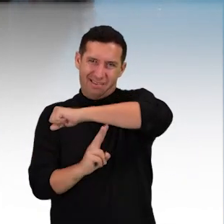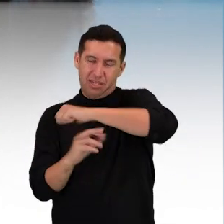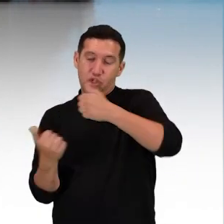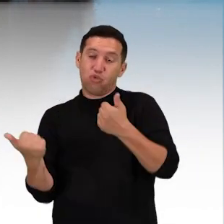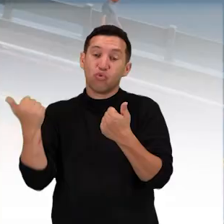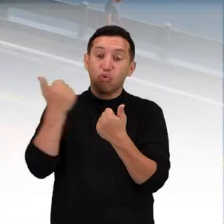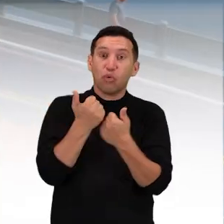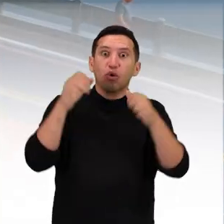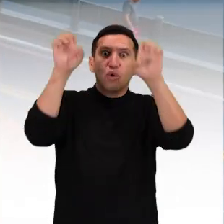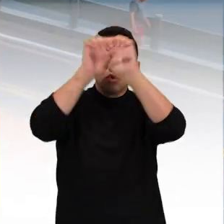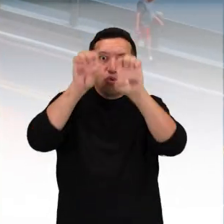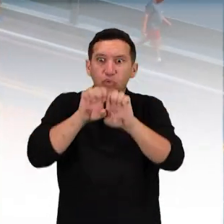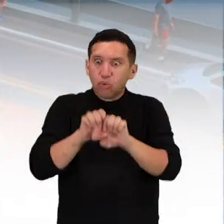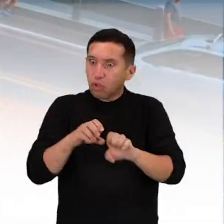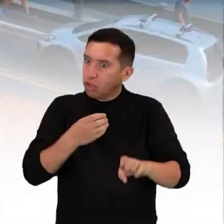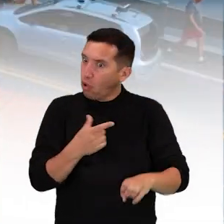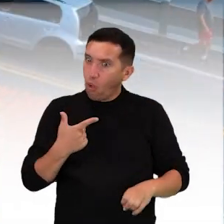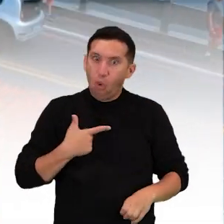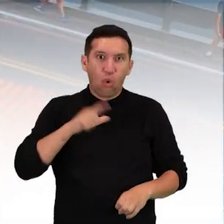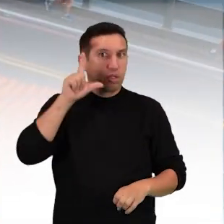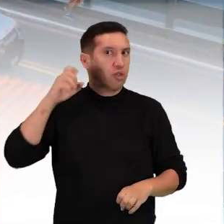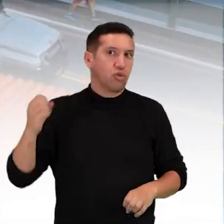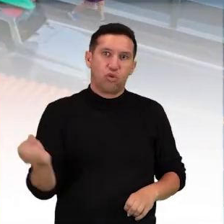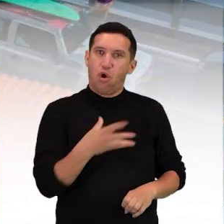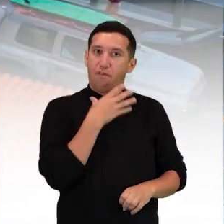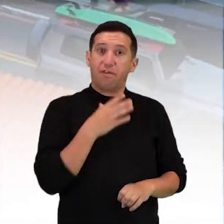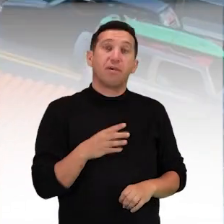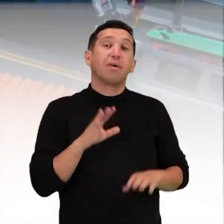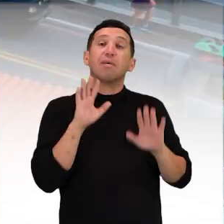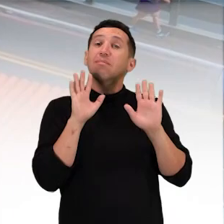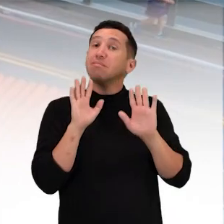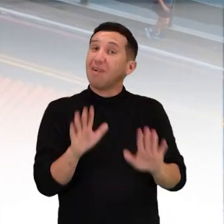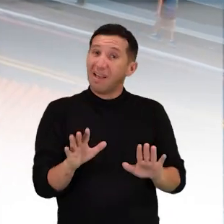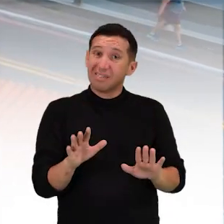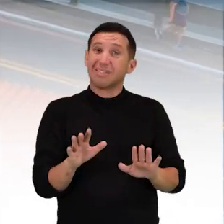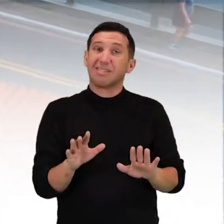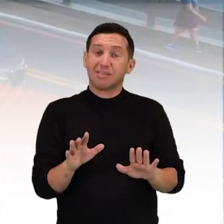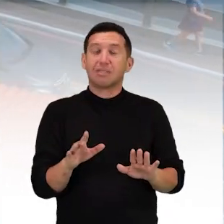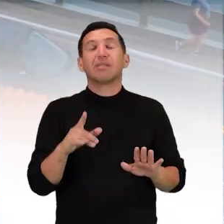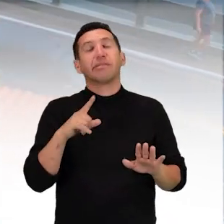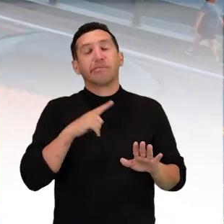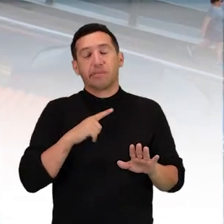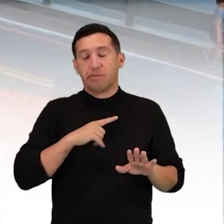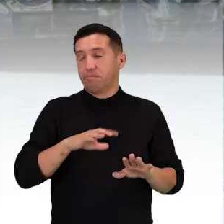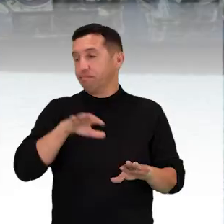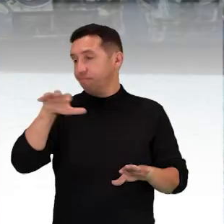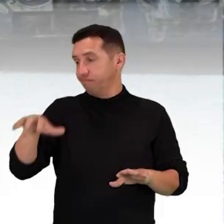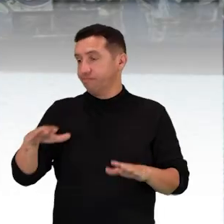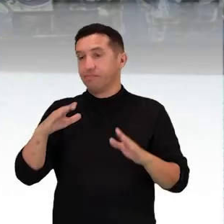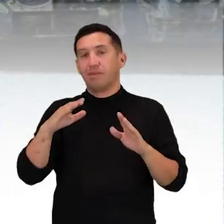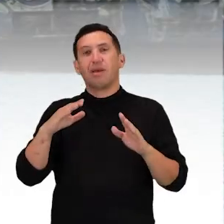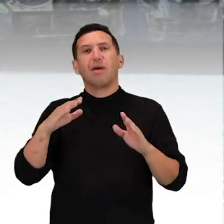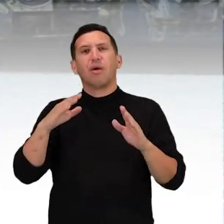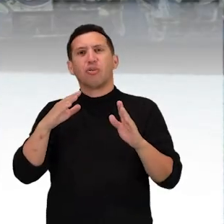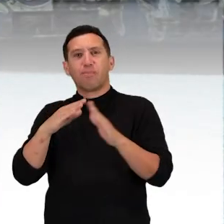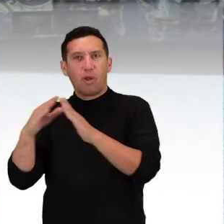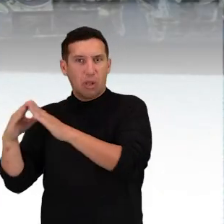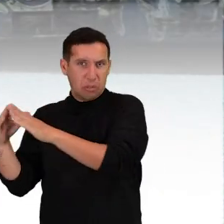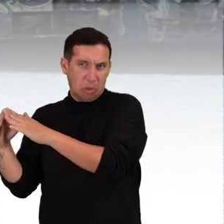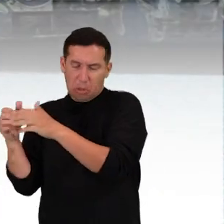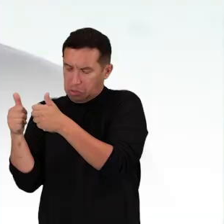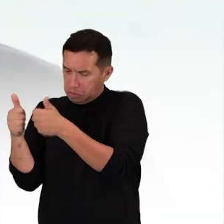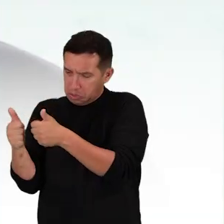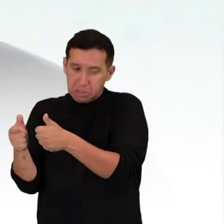a ponte atual por uma estrutura totalmente remodelada, mas que coloque em lados opostos moradores e